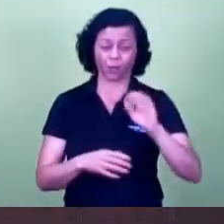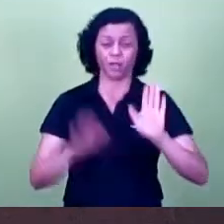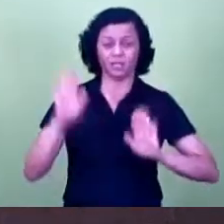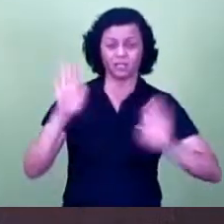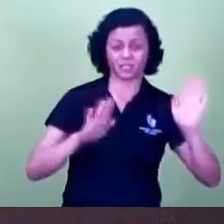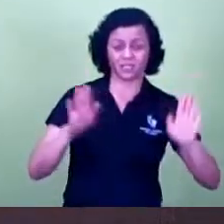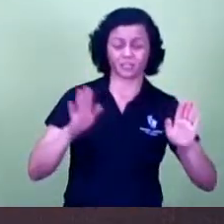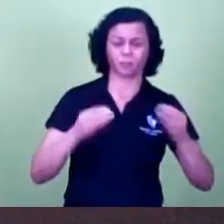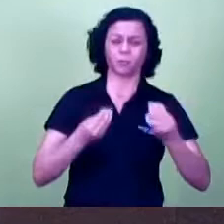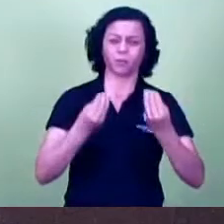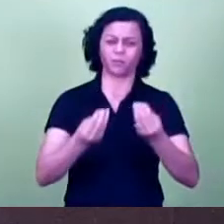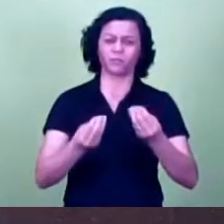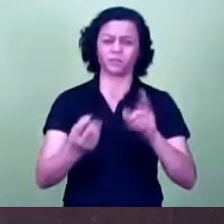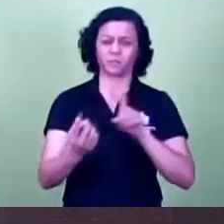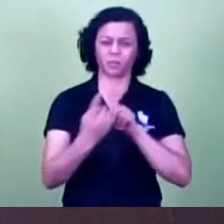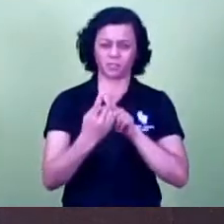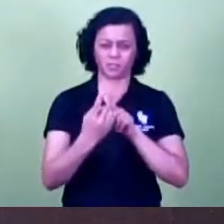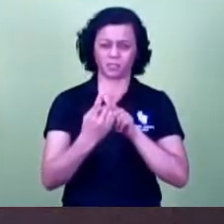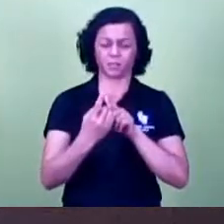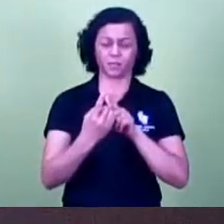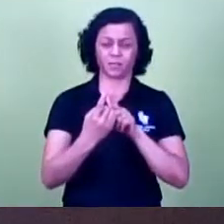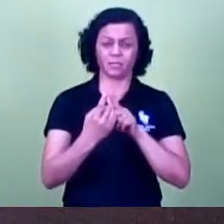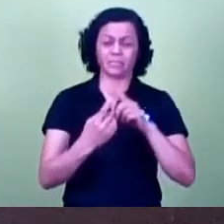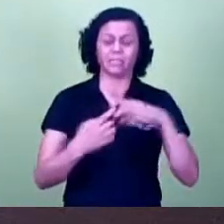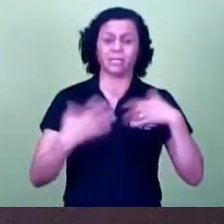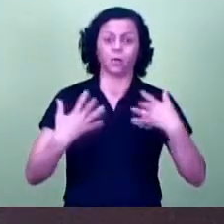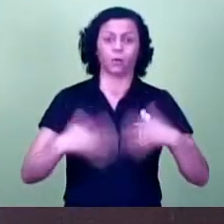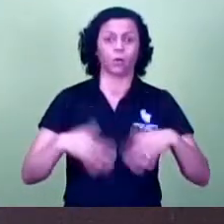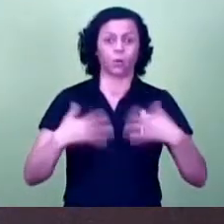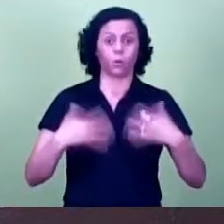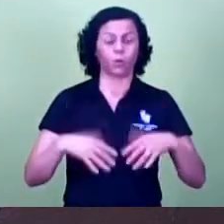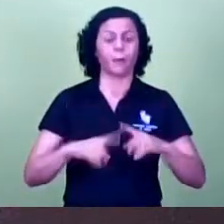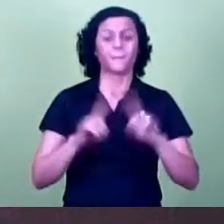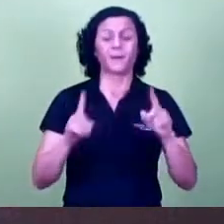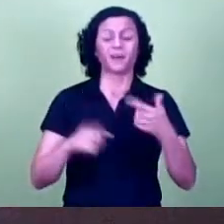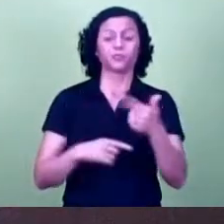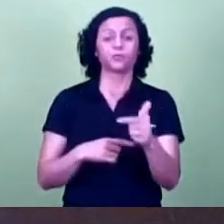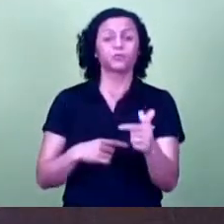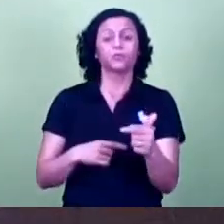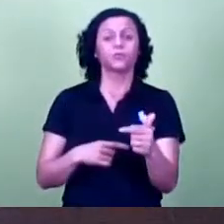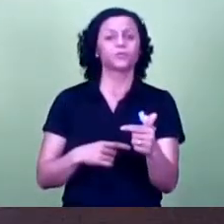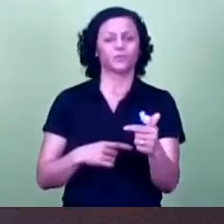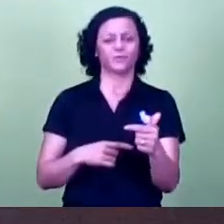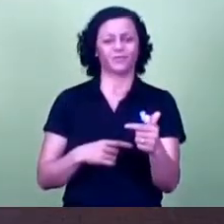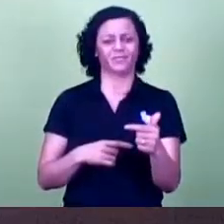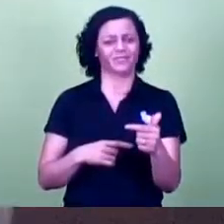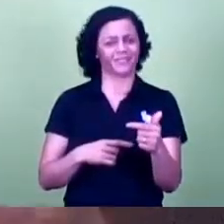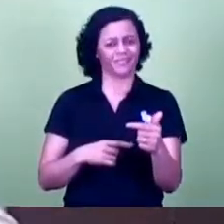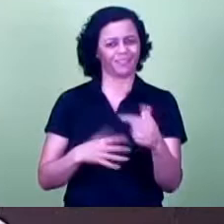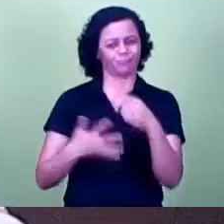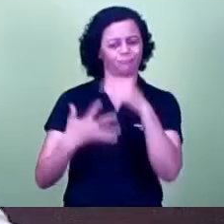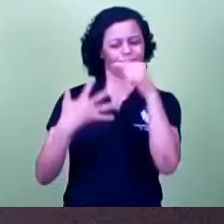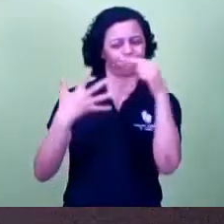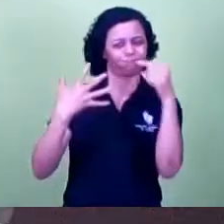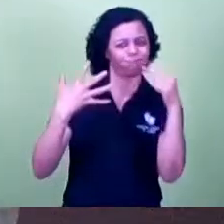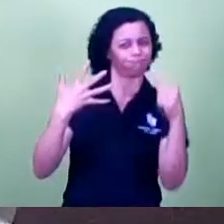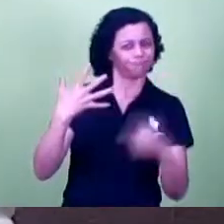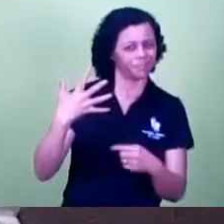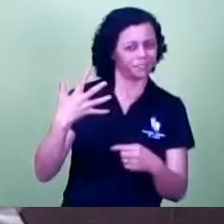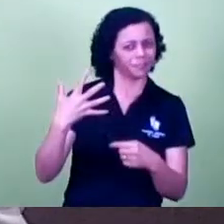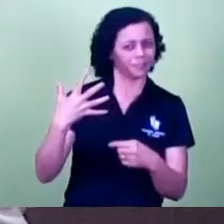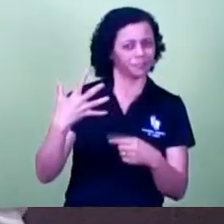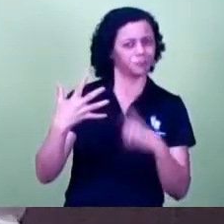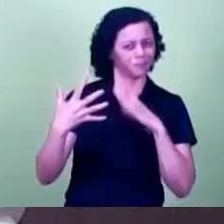de altíssima complexidade, sendo que ela não reúne a menor condição para estar exercendo essa função.